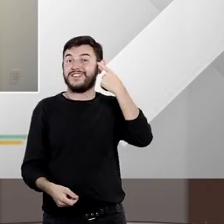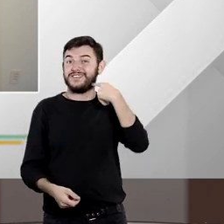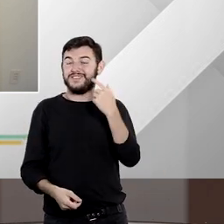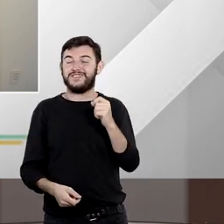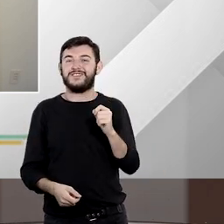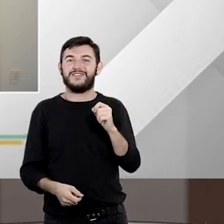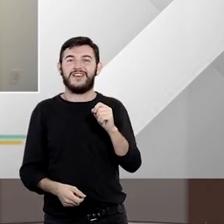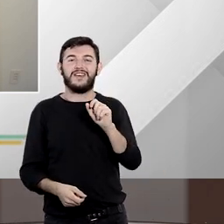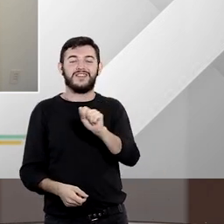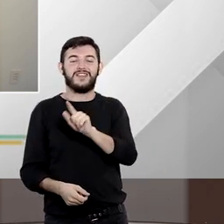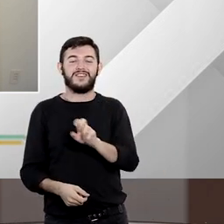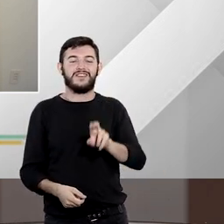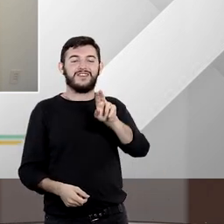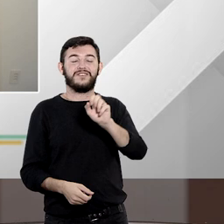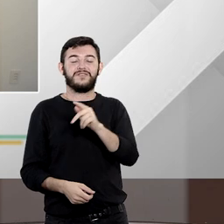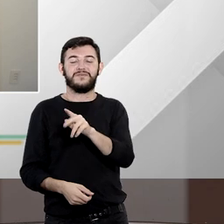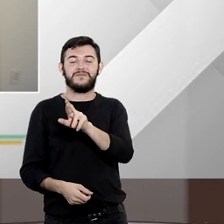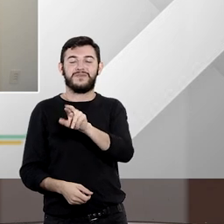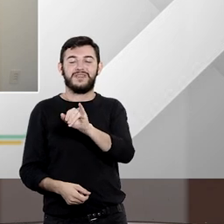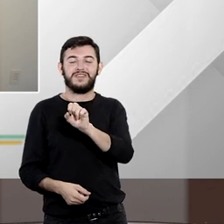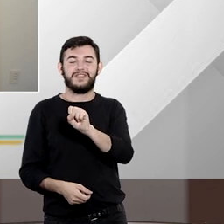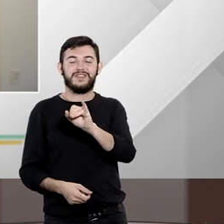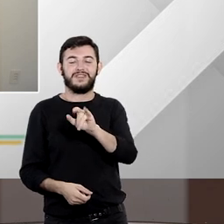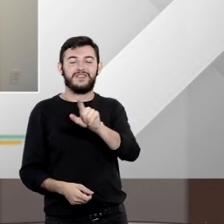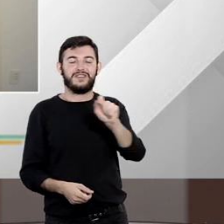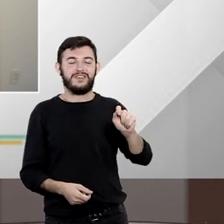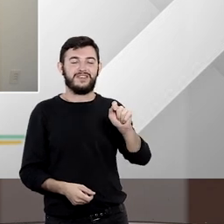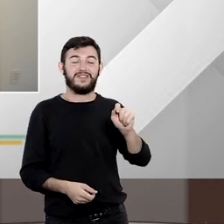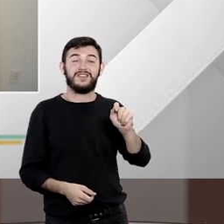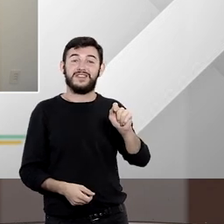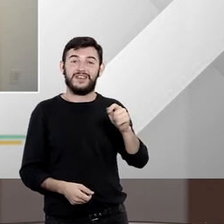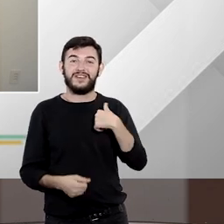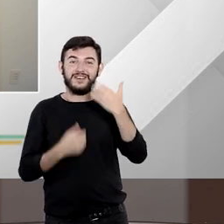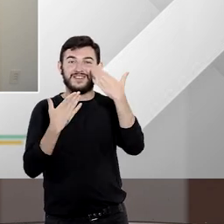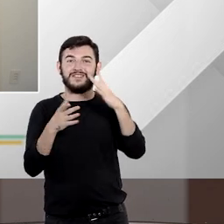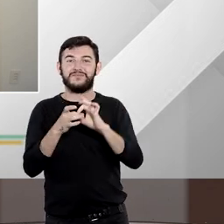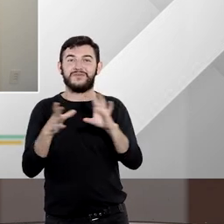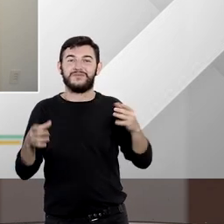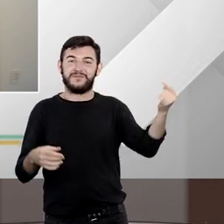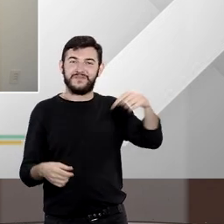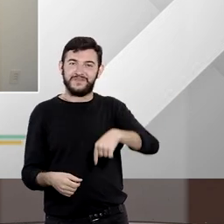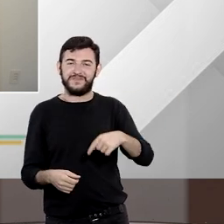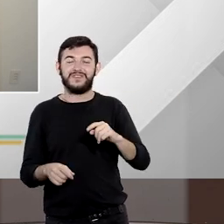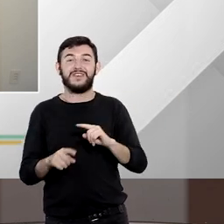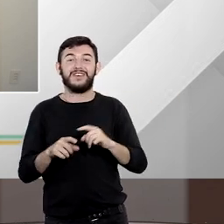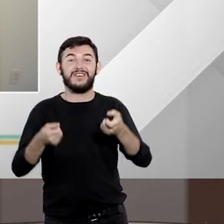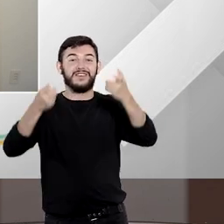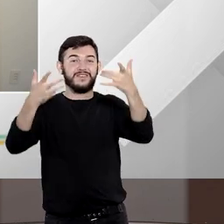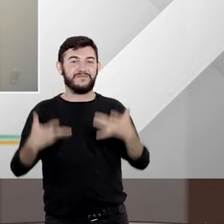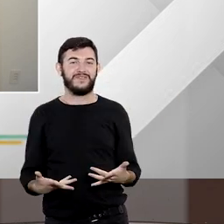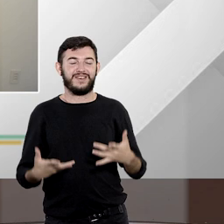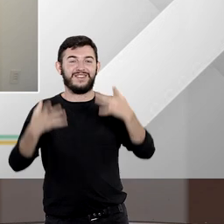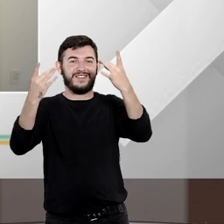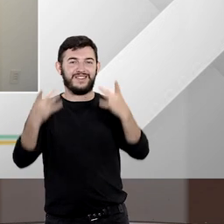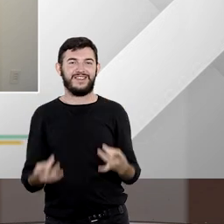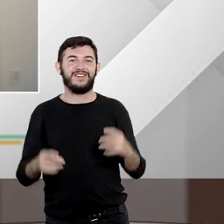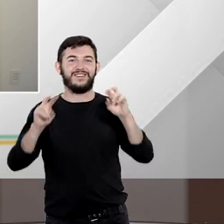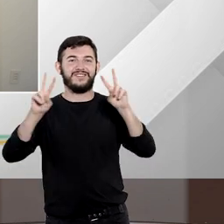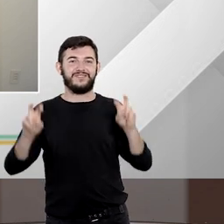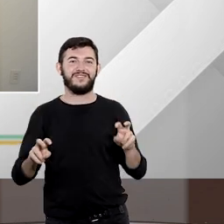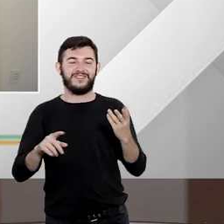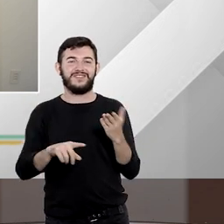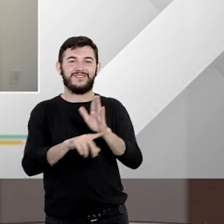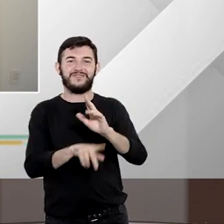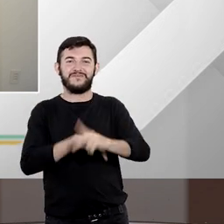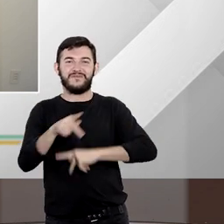da União Priscila Rolim de Almeida Priscila agradeço a disponibilidade em conversar com a gente e esclarecer o assunto para o nosso público